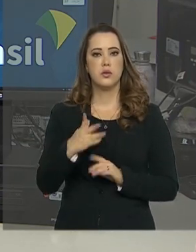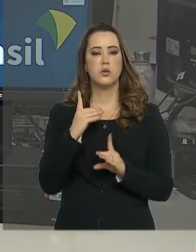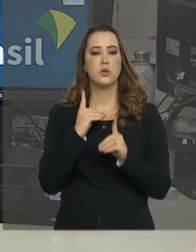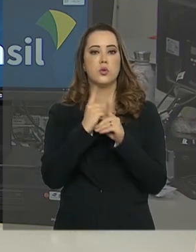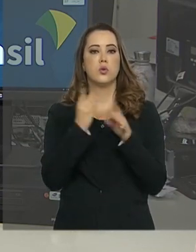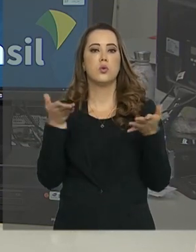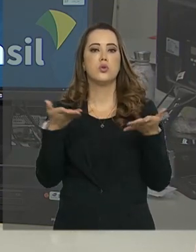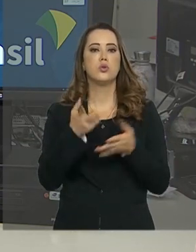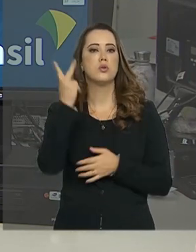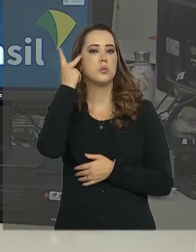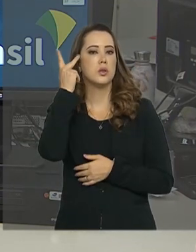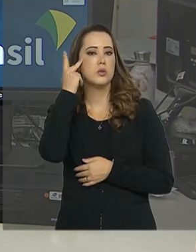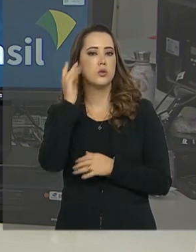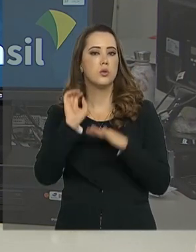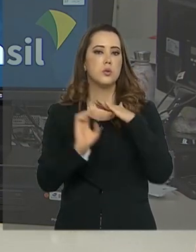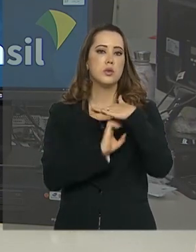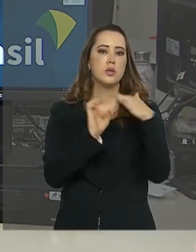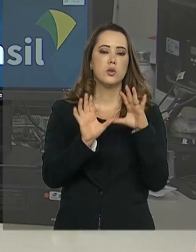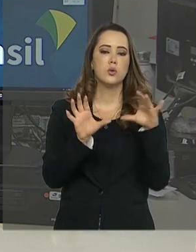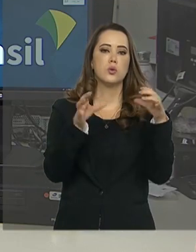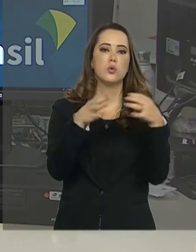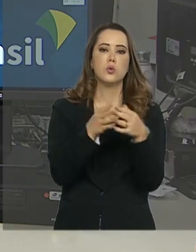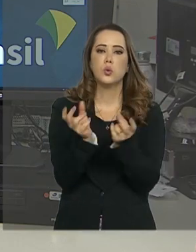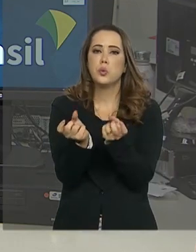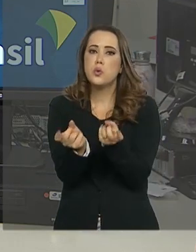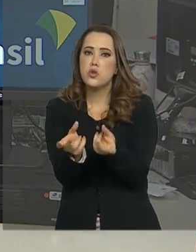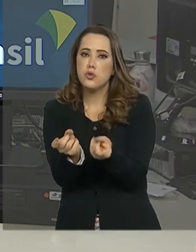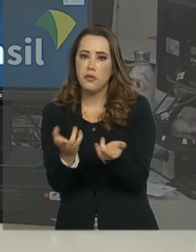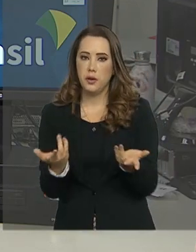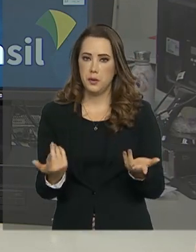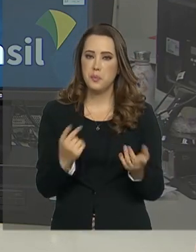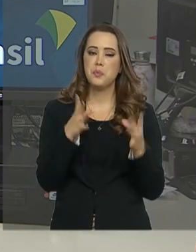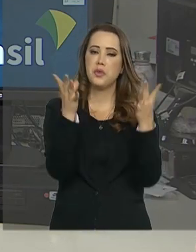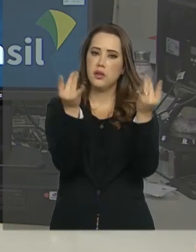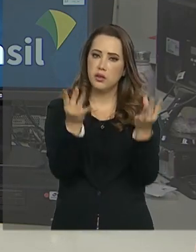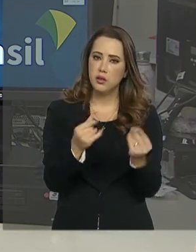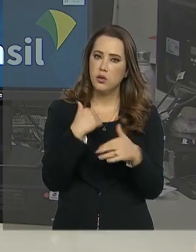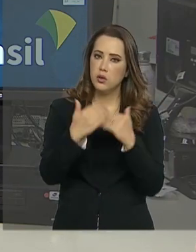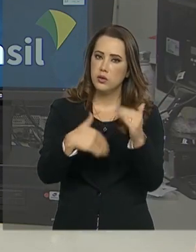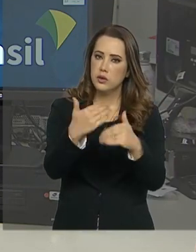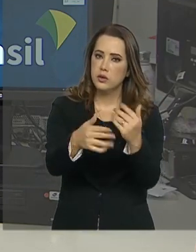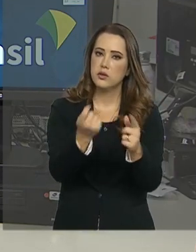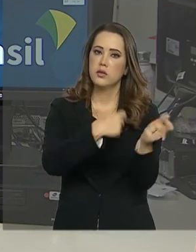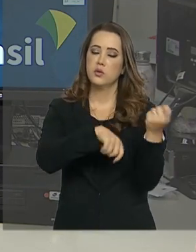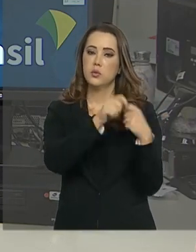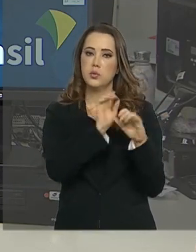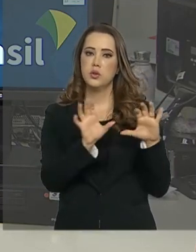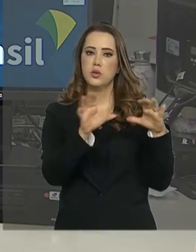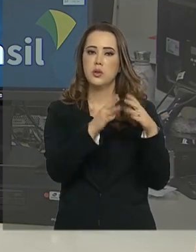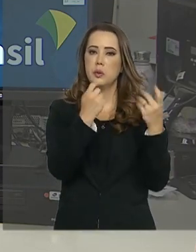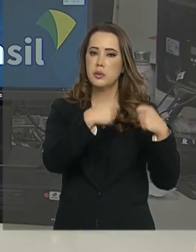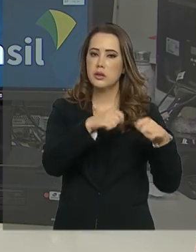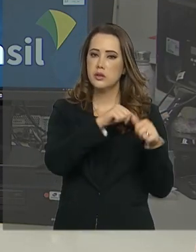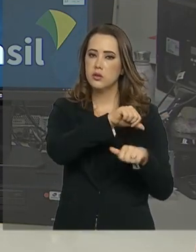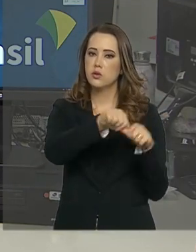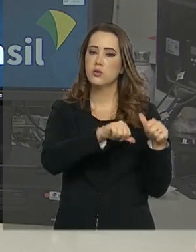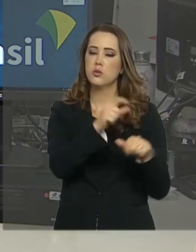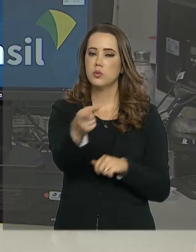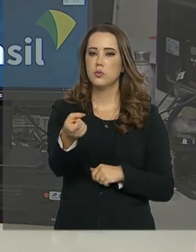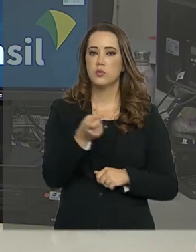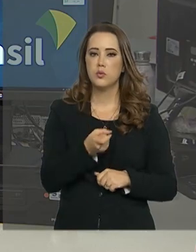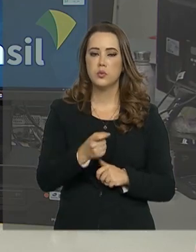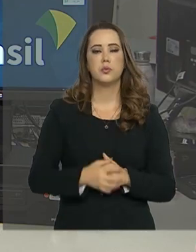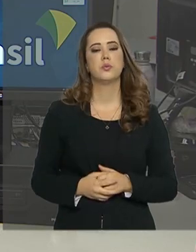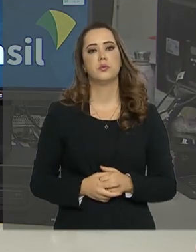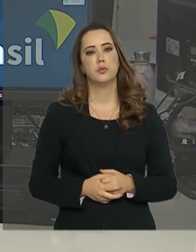Mourão, se encontrou hoje em São Paulo com empresários do setor de varejo. Ele destacou os avanços na economia e a necessidade da